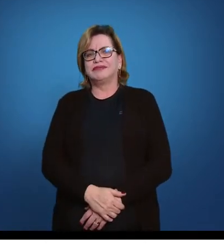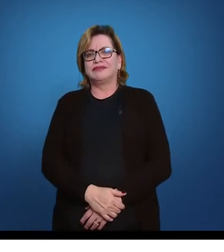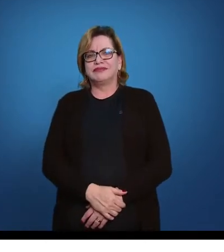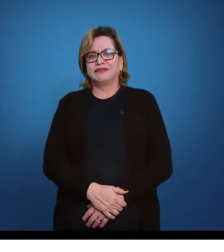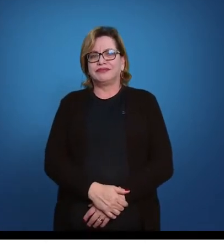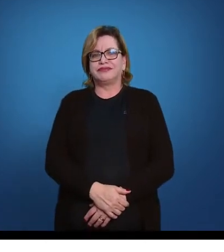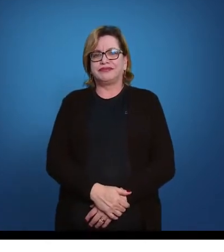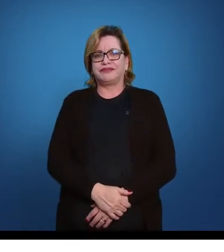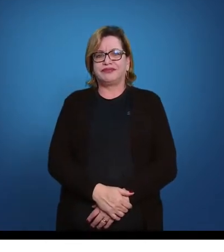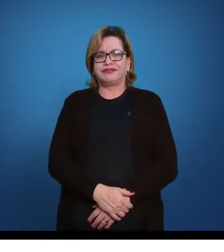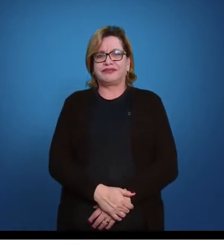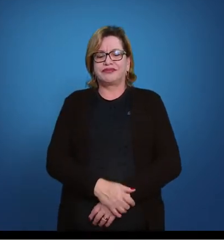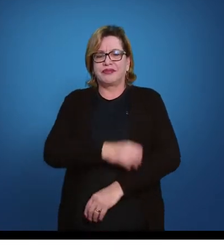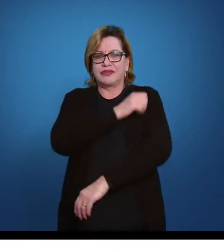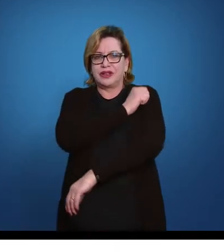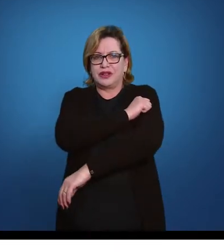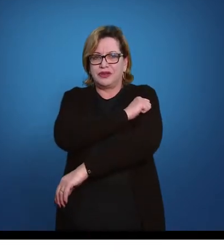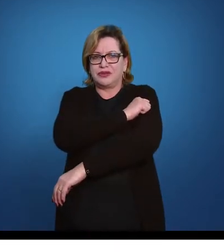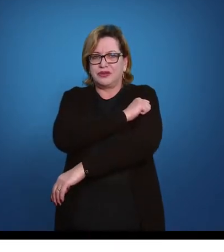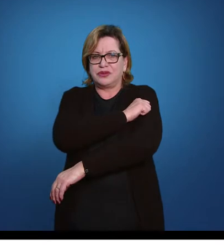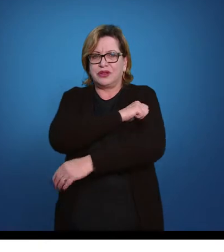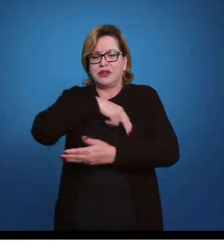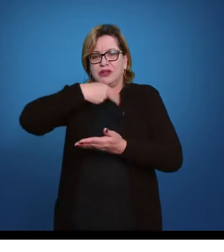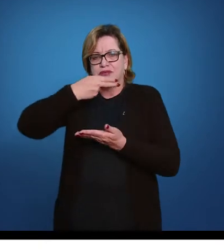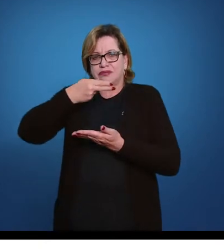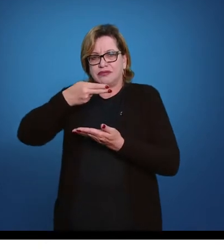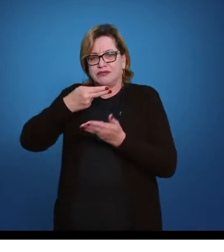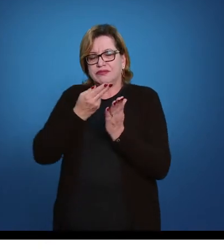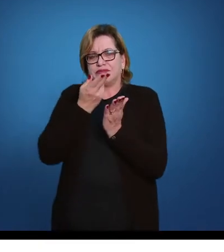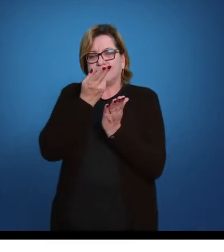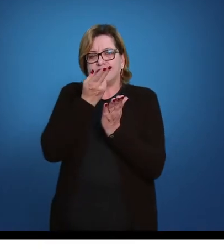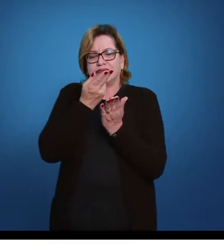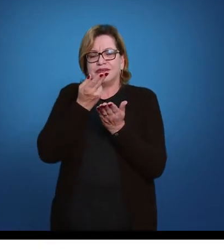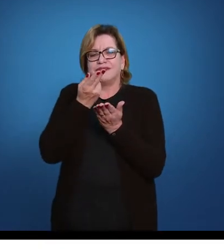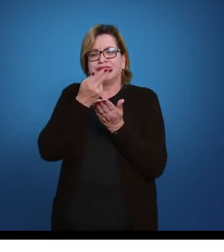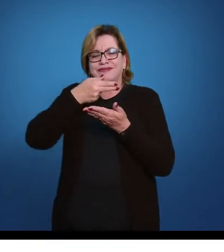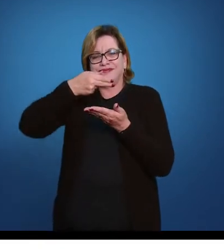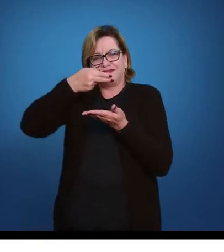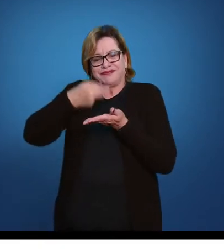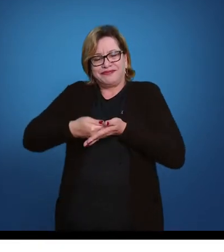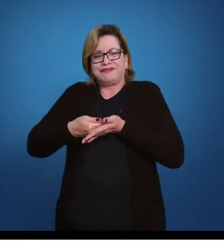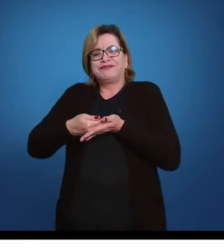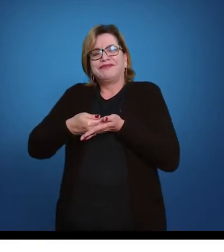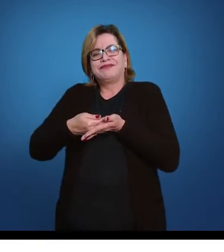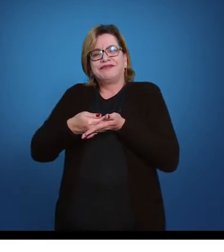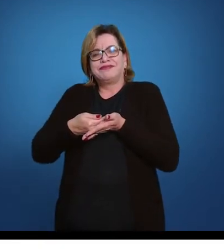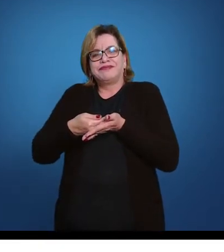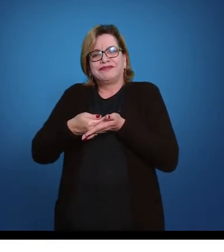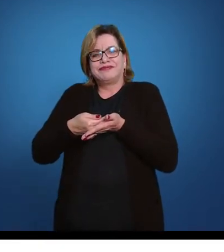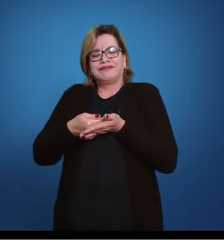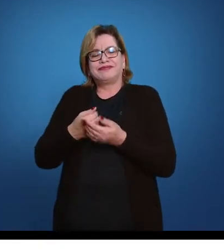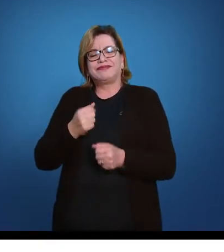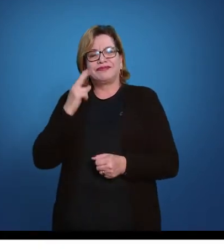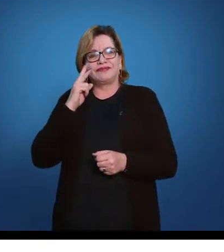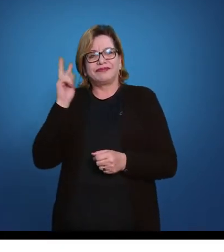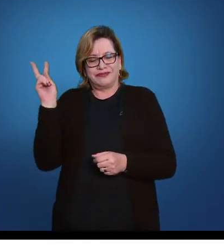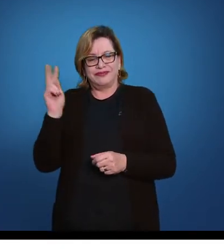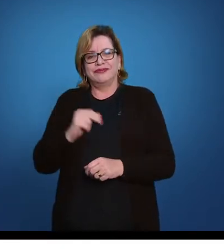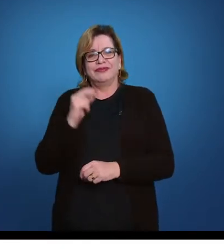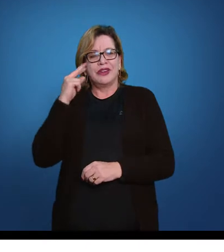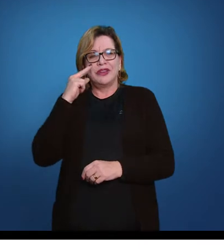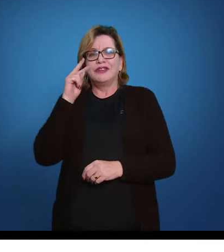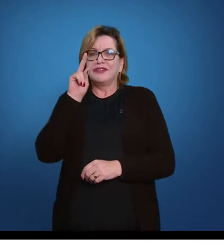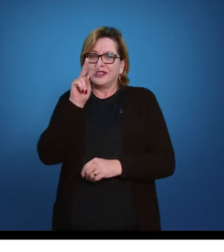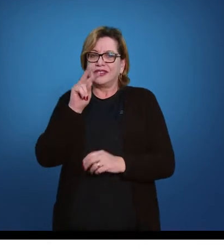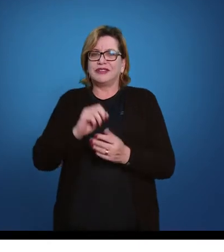O aluno vai deitar de costas no plano inclinado, apoiar